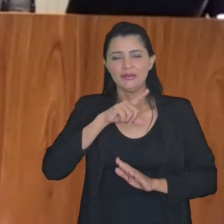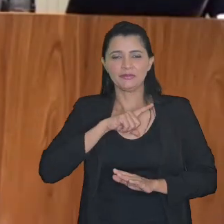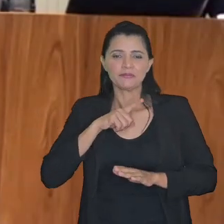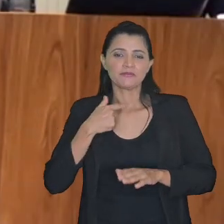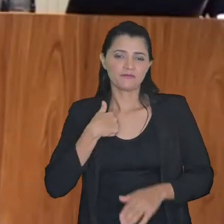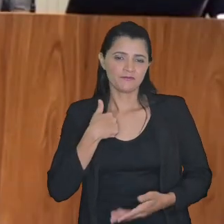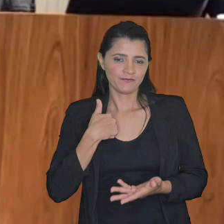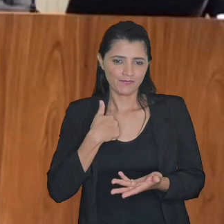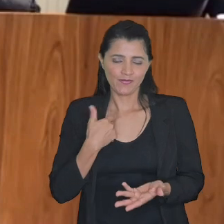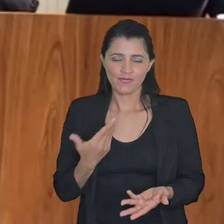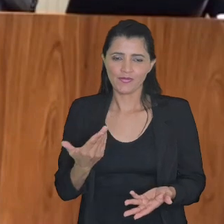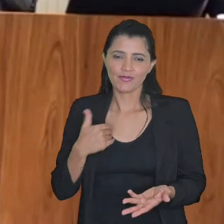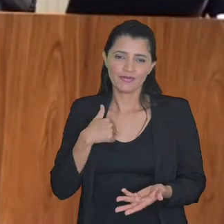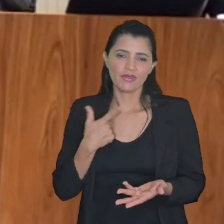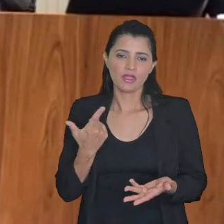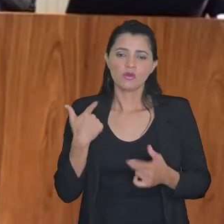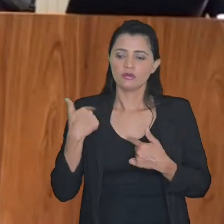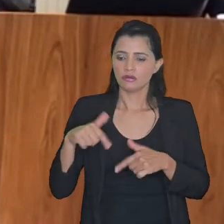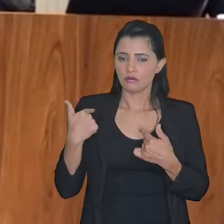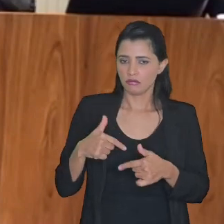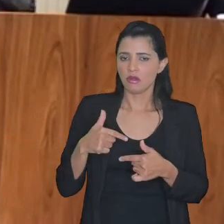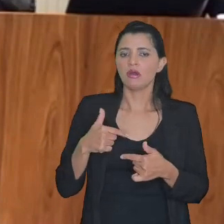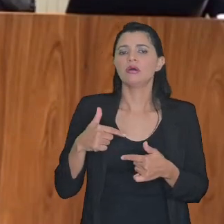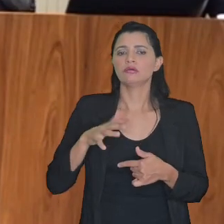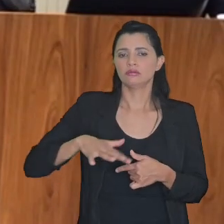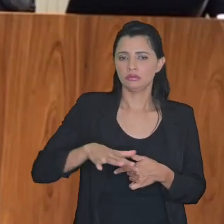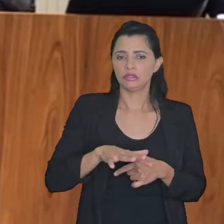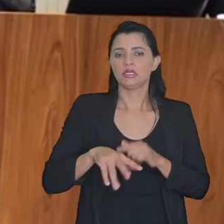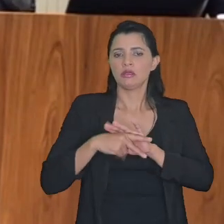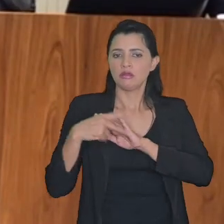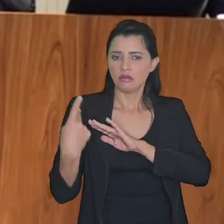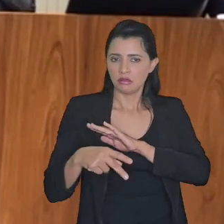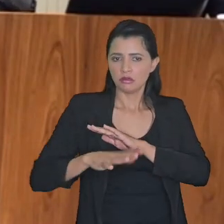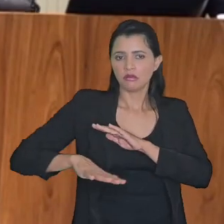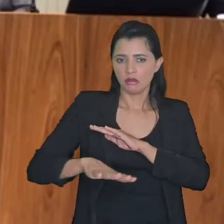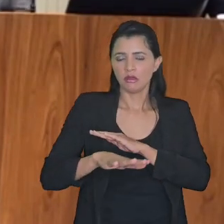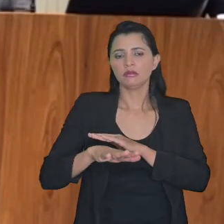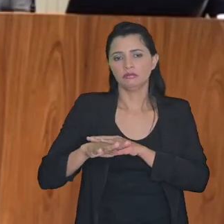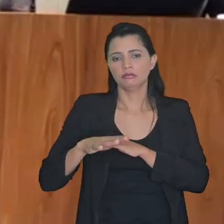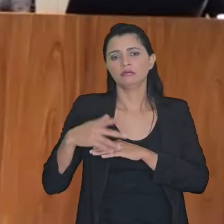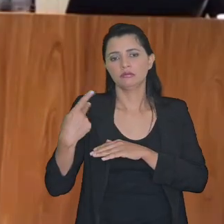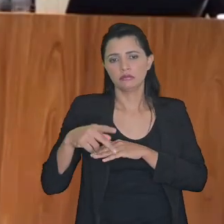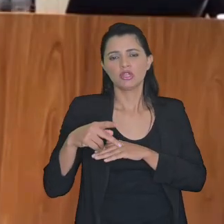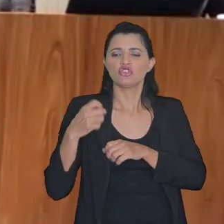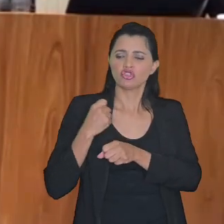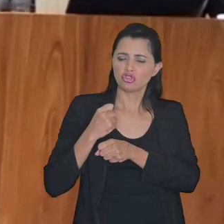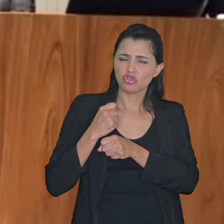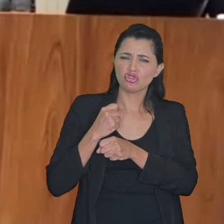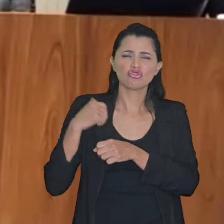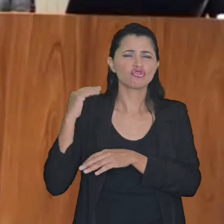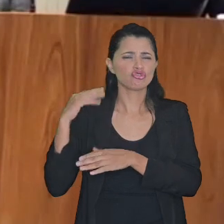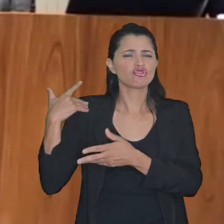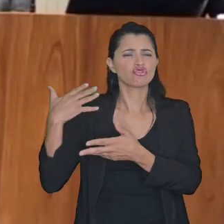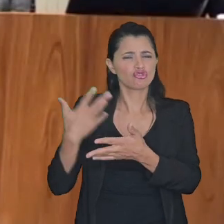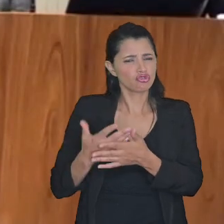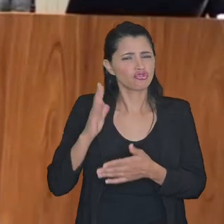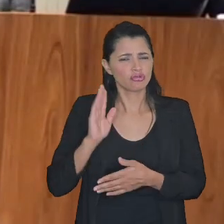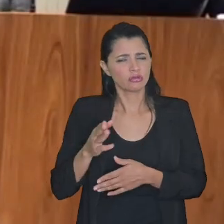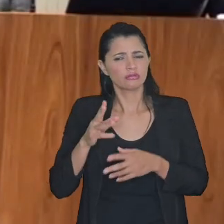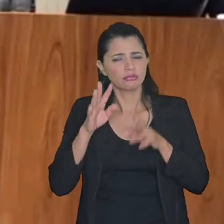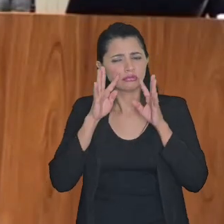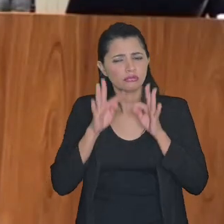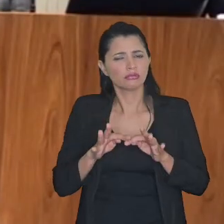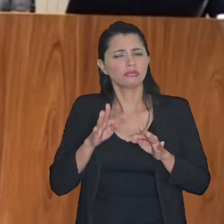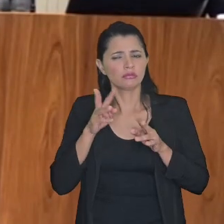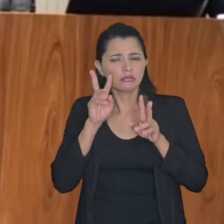eu atuo nesse específico nessa específica área há alguns anos e sou